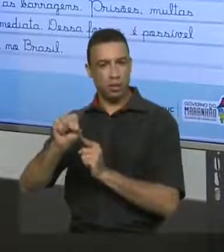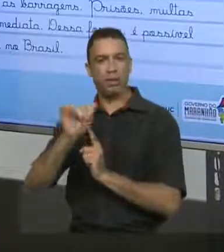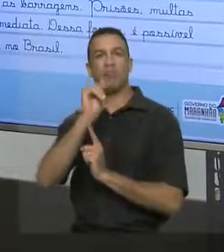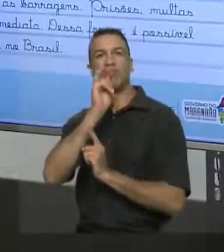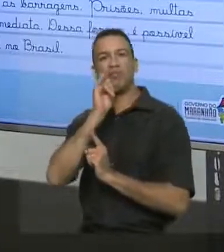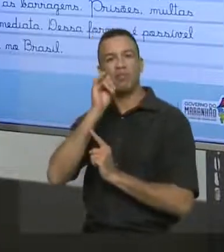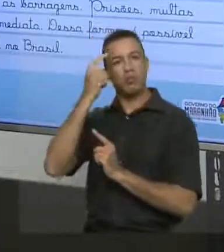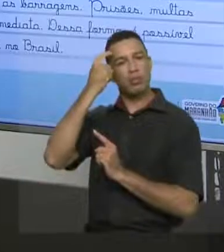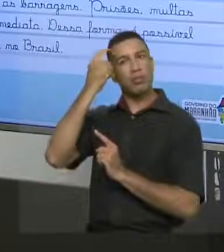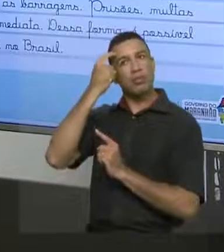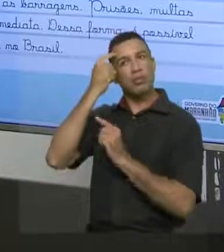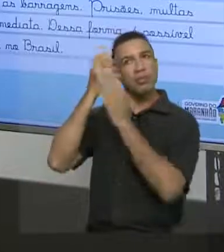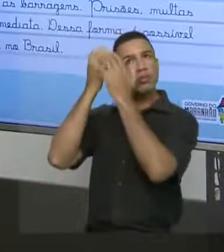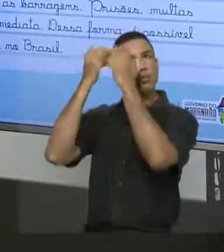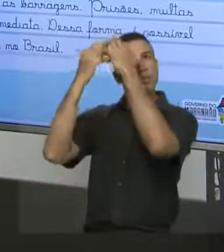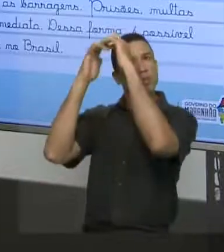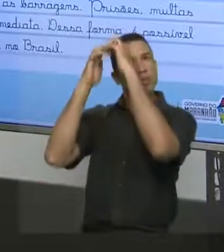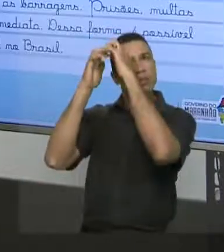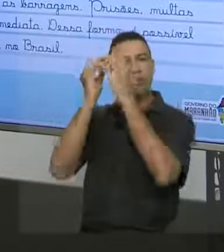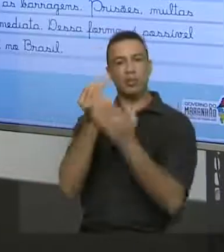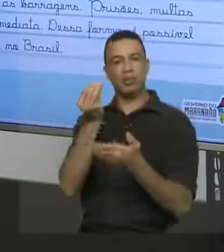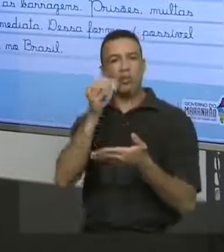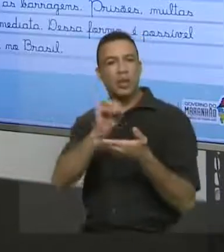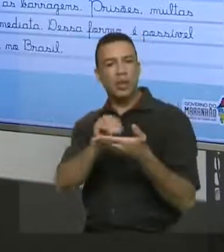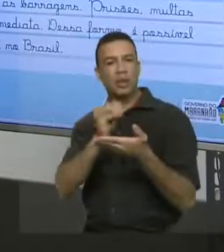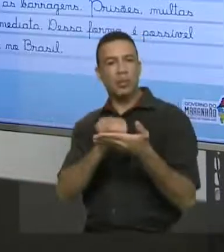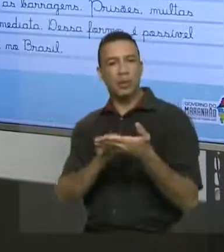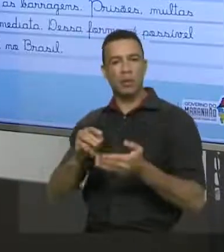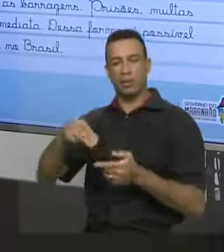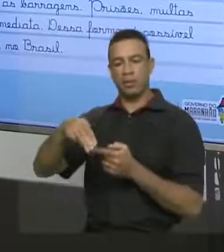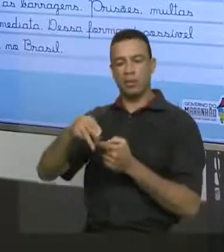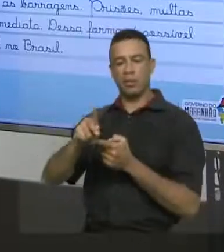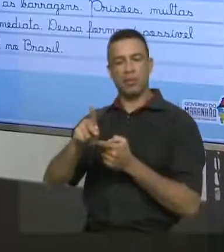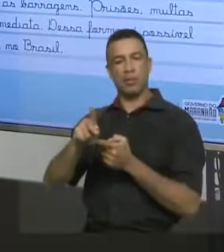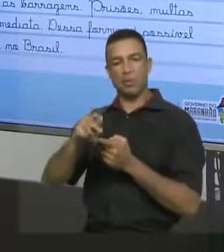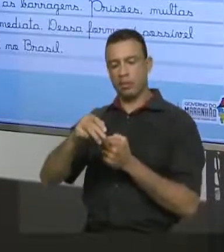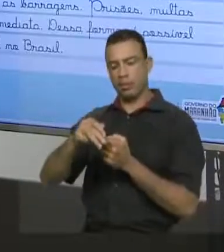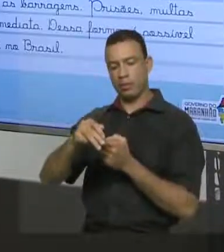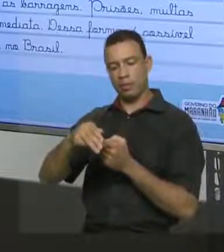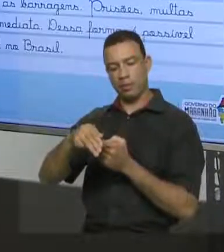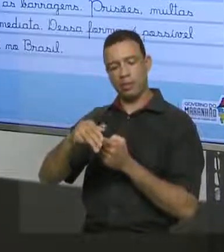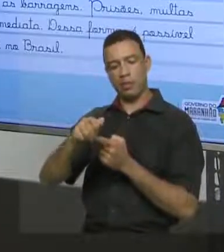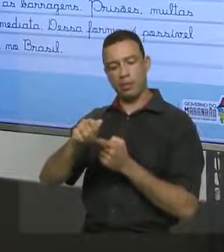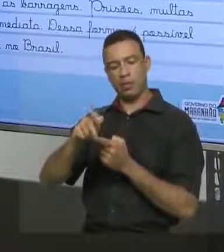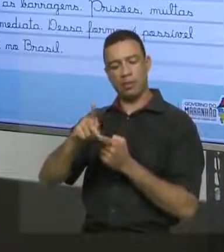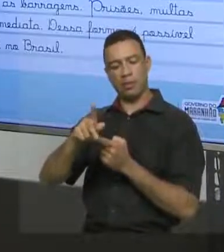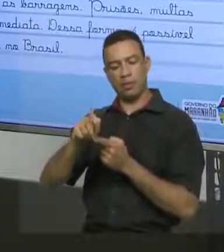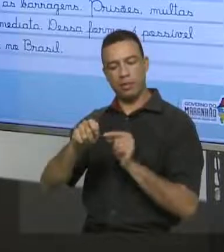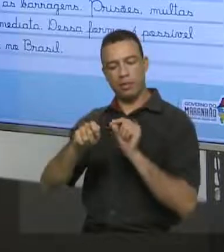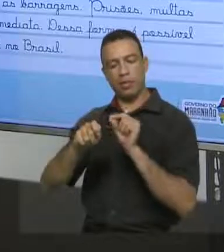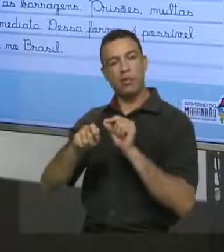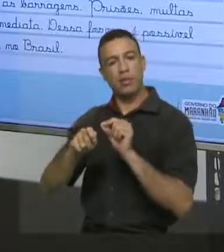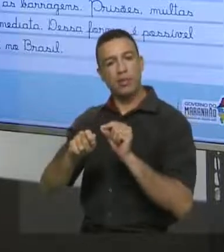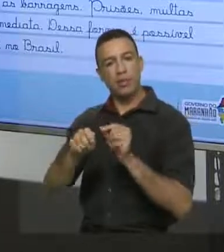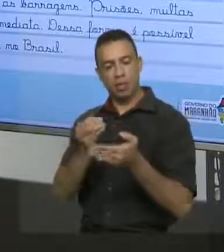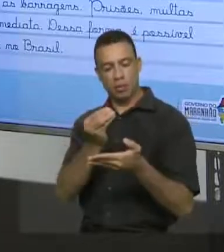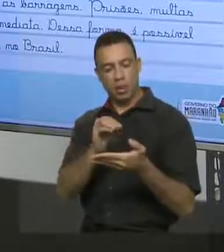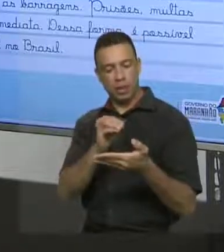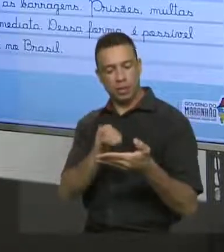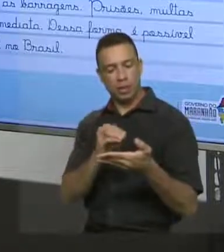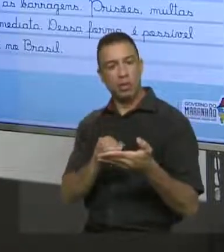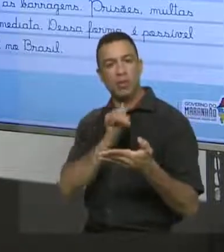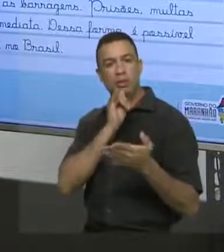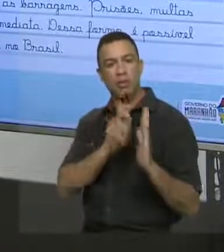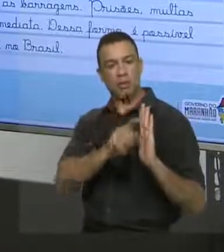ideias, que você trabalhe com o mapa de ideias, ter essa noção. É importante lembrar que um